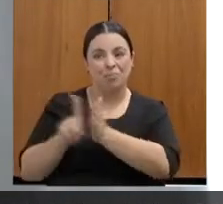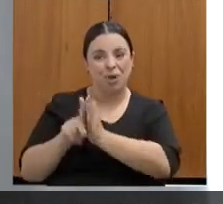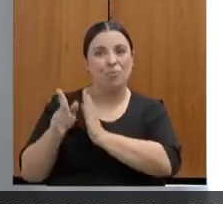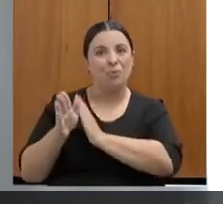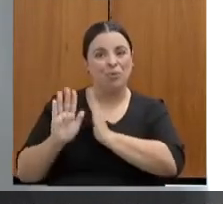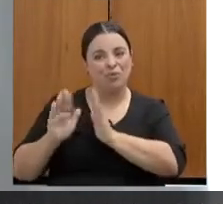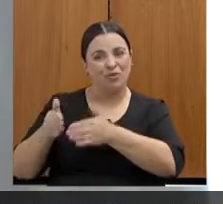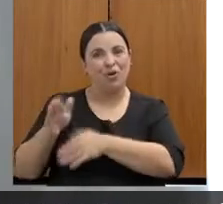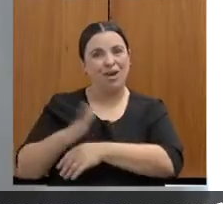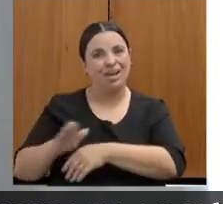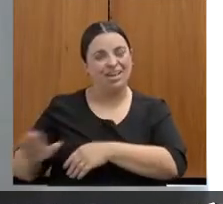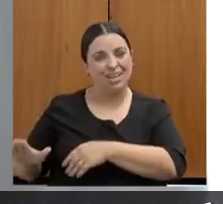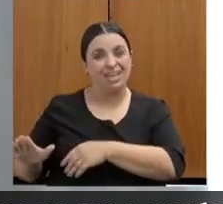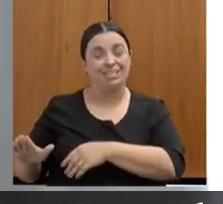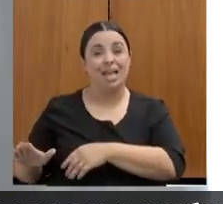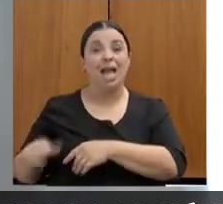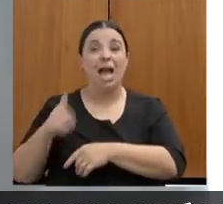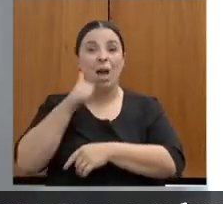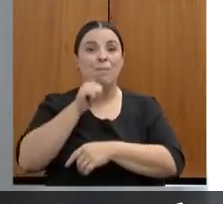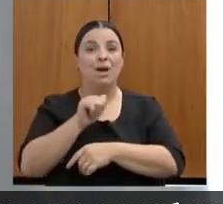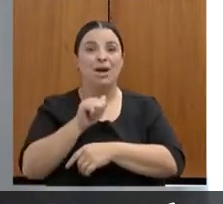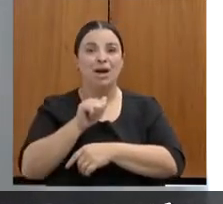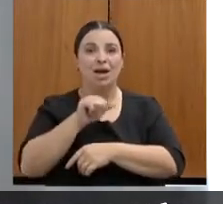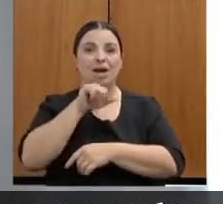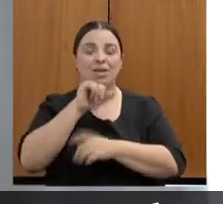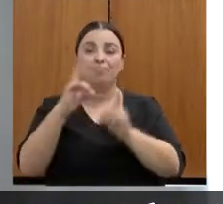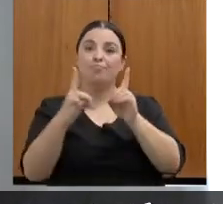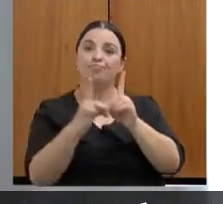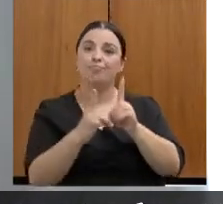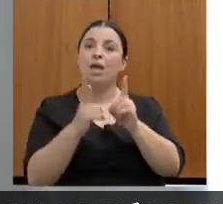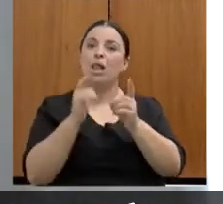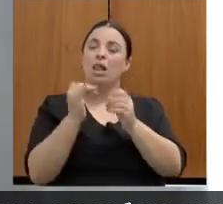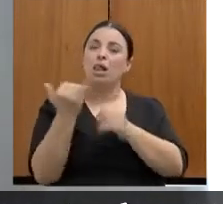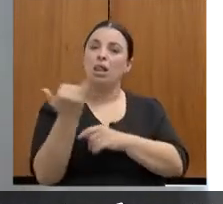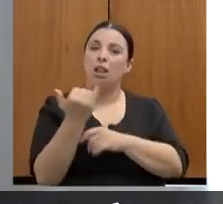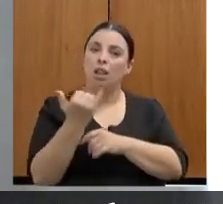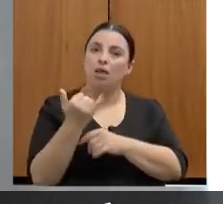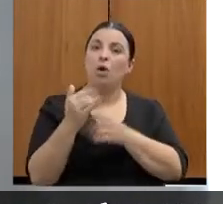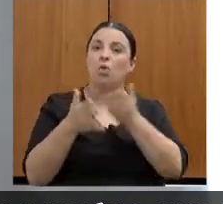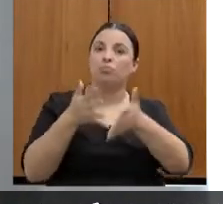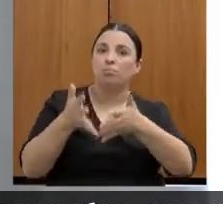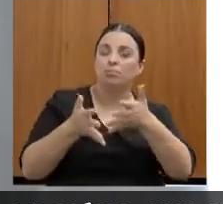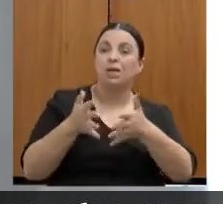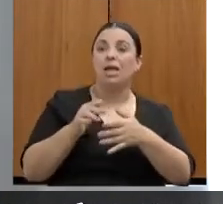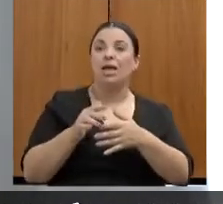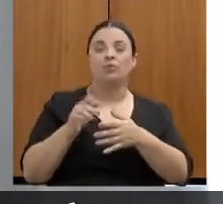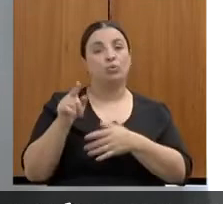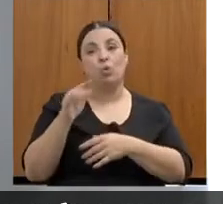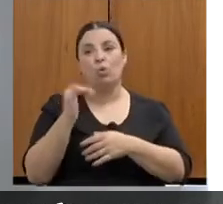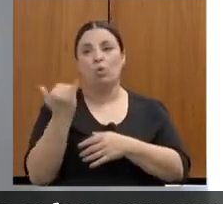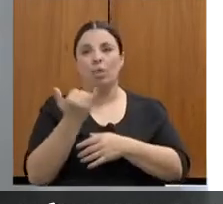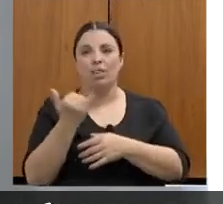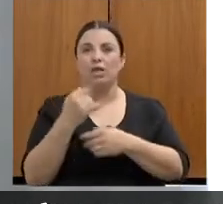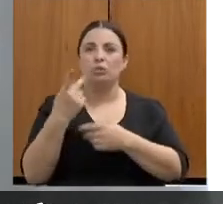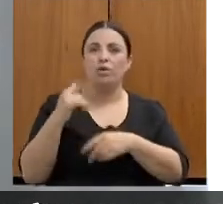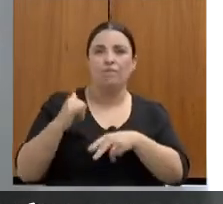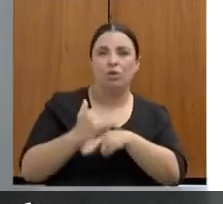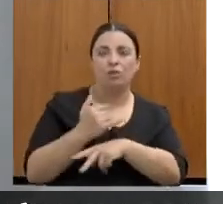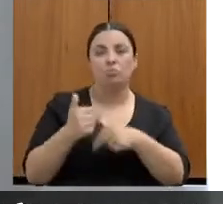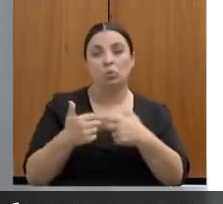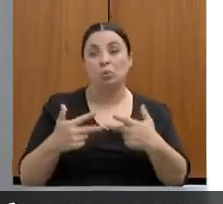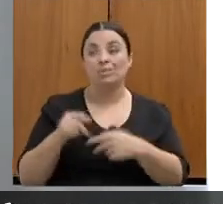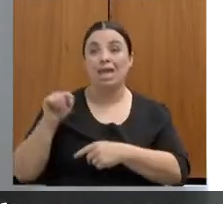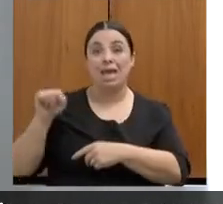para poder ficar enquanto a mãe recebe o atendimento. E a gente está buscando parceria com faculdades para a gente poder ter esses